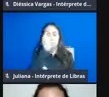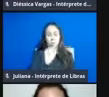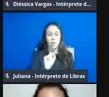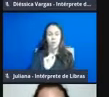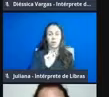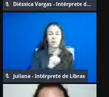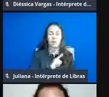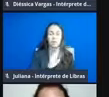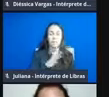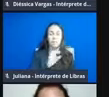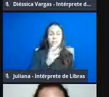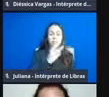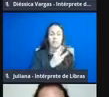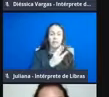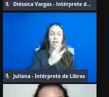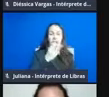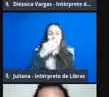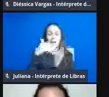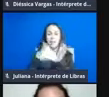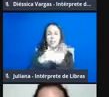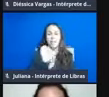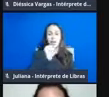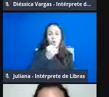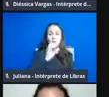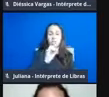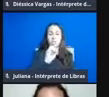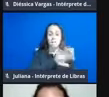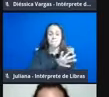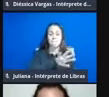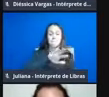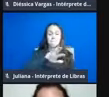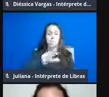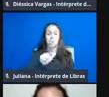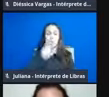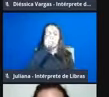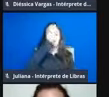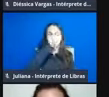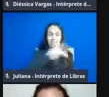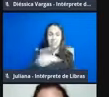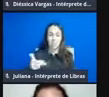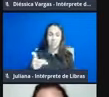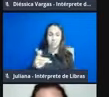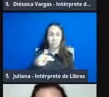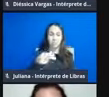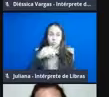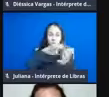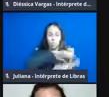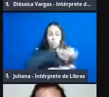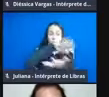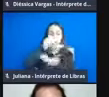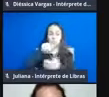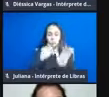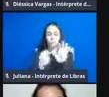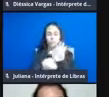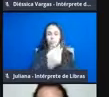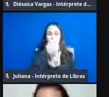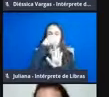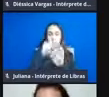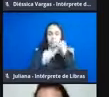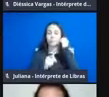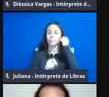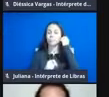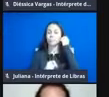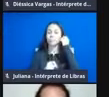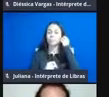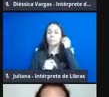a 80 milhões de espécies de insetos no planeta, né, muitas espécies, não somente de